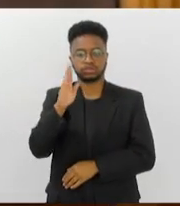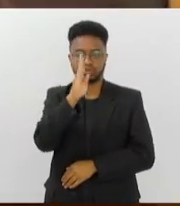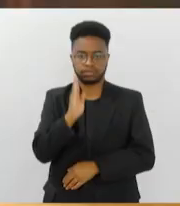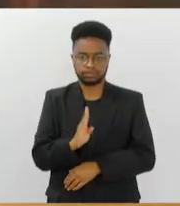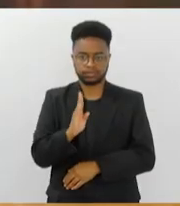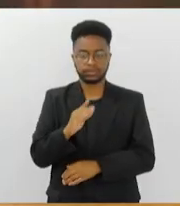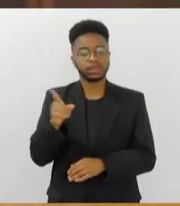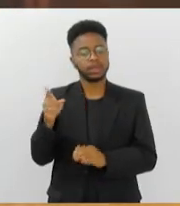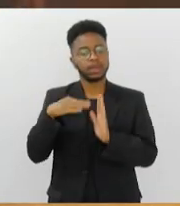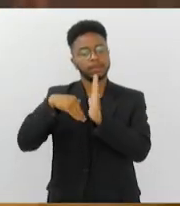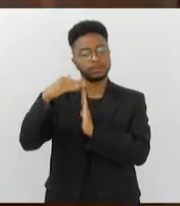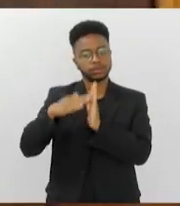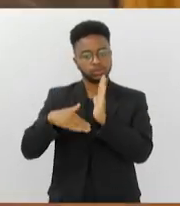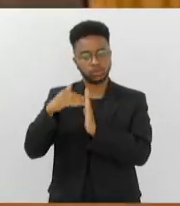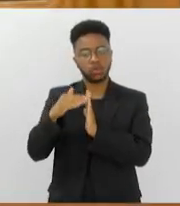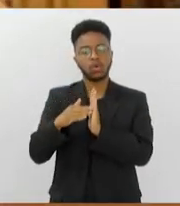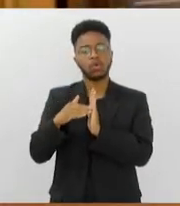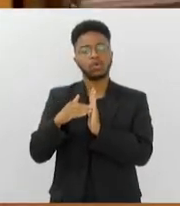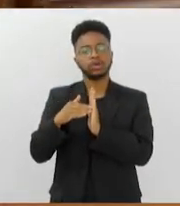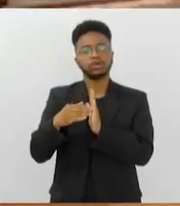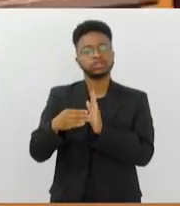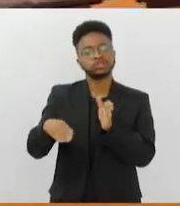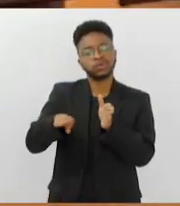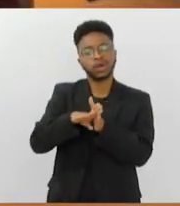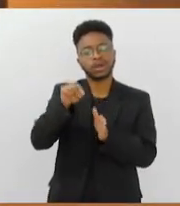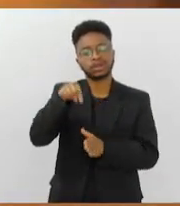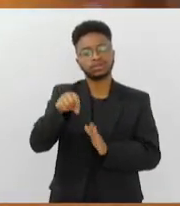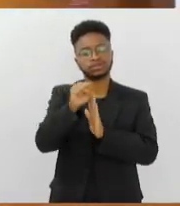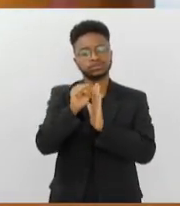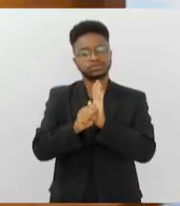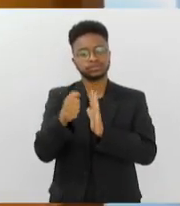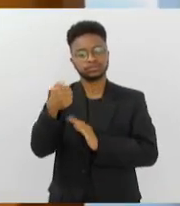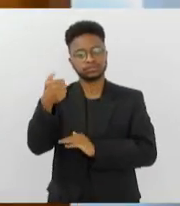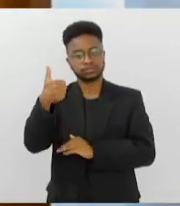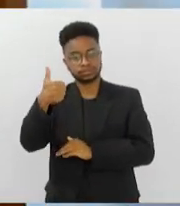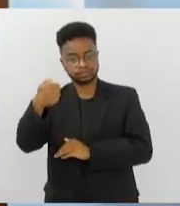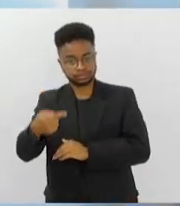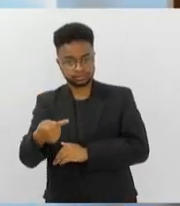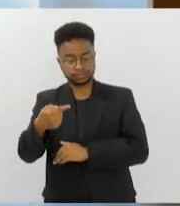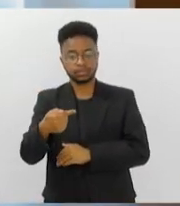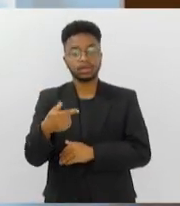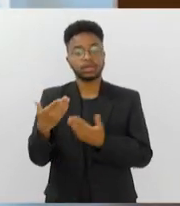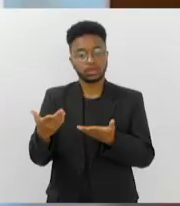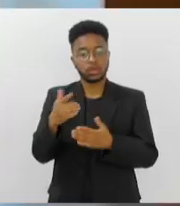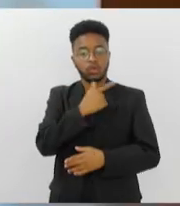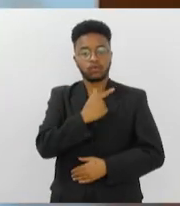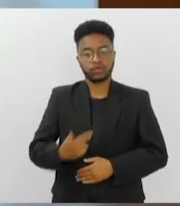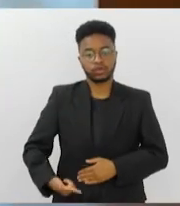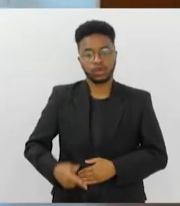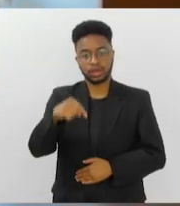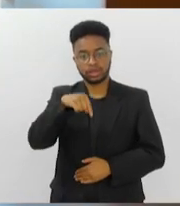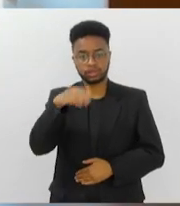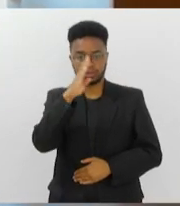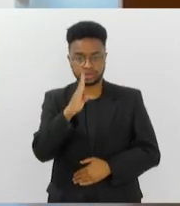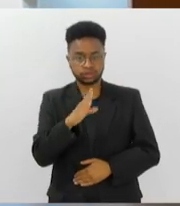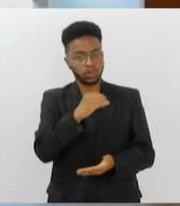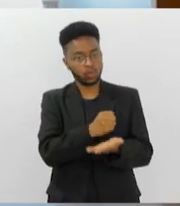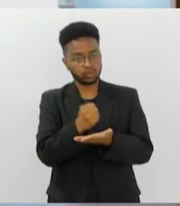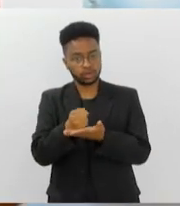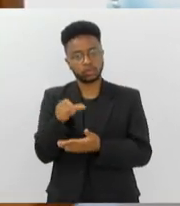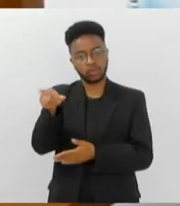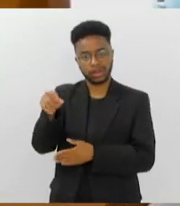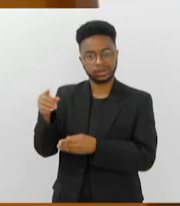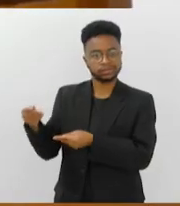holandês Albert Ecaute veio ao país no século XVII, contratado pelo então governador do Brasil, Maurício de Nassau,